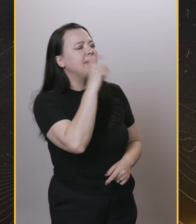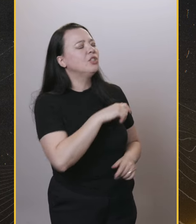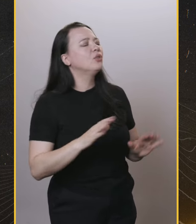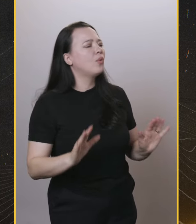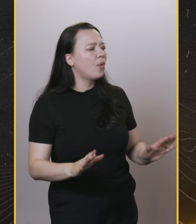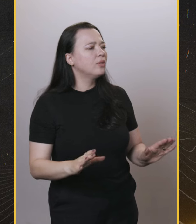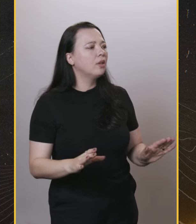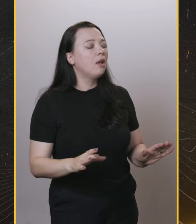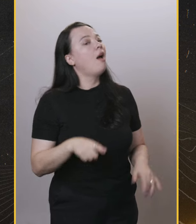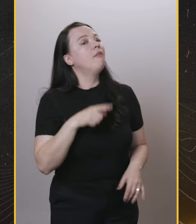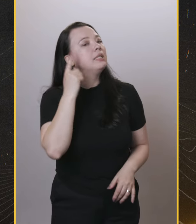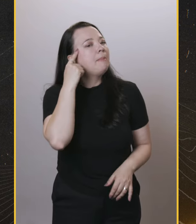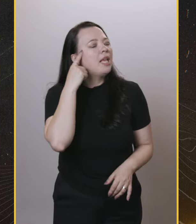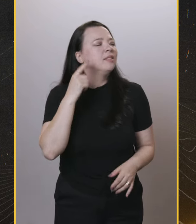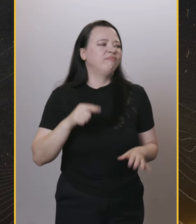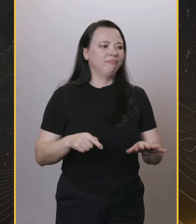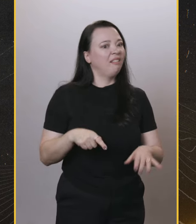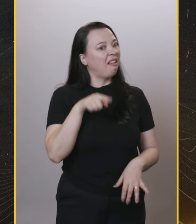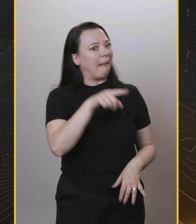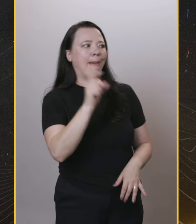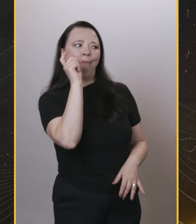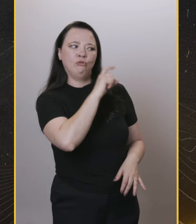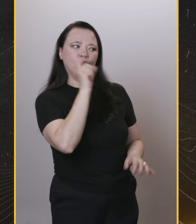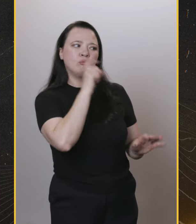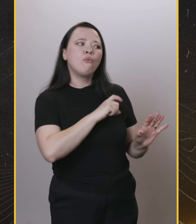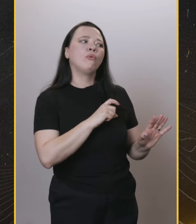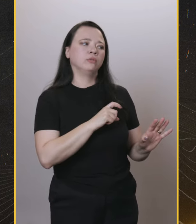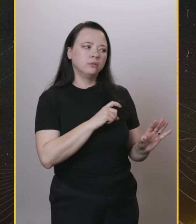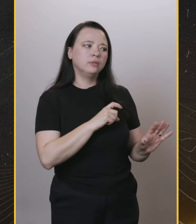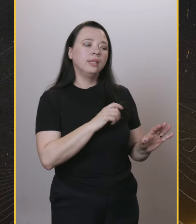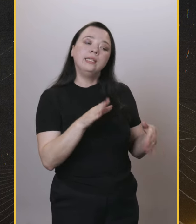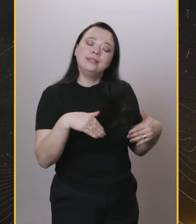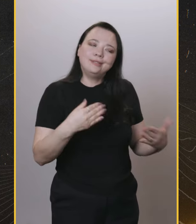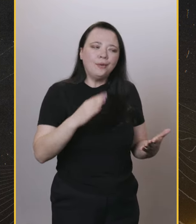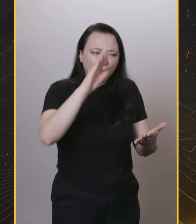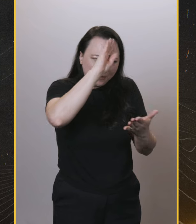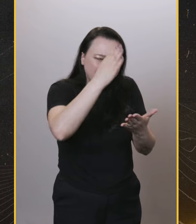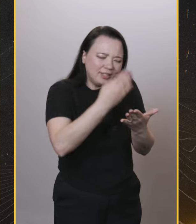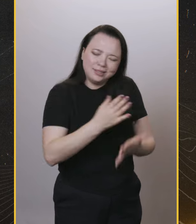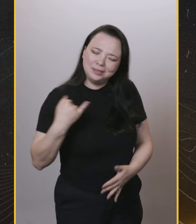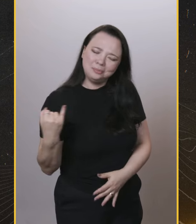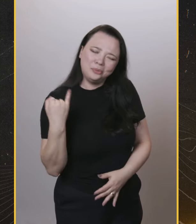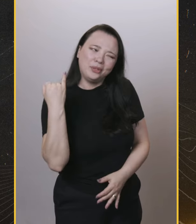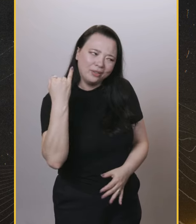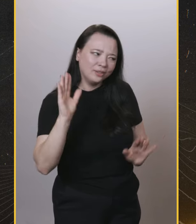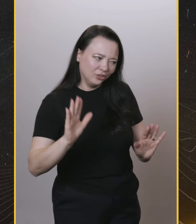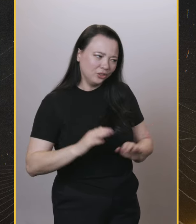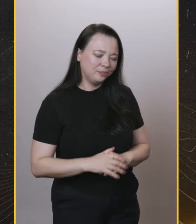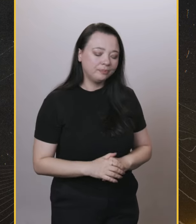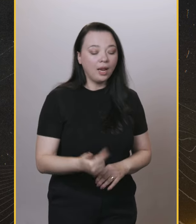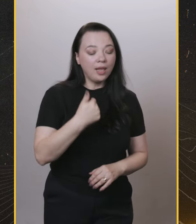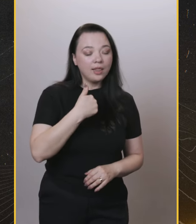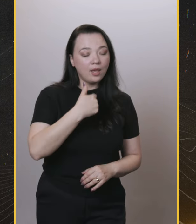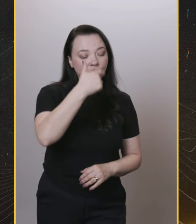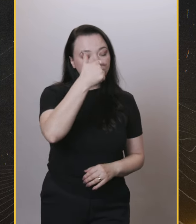Você vai colocar alguém. Você vai colocar alguém que você sabe que mente. Porque o cara que mente e você descobre que ele é mentiroso, você